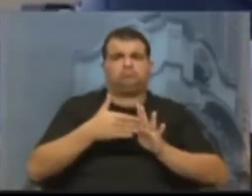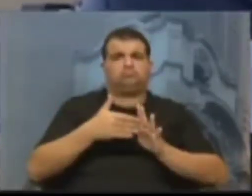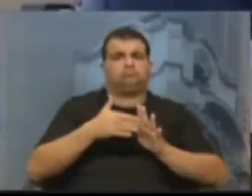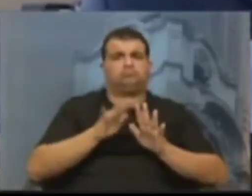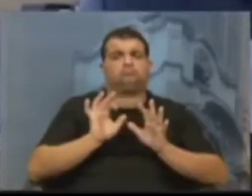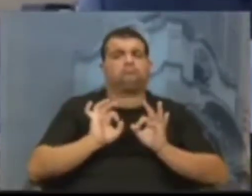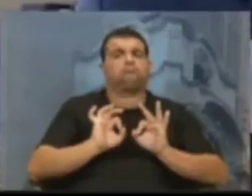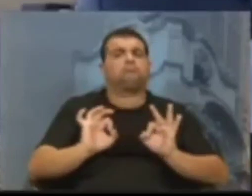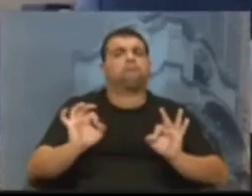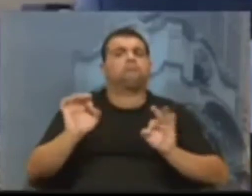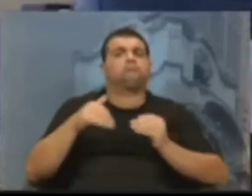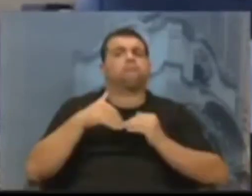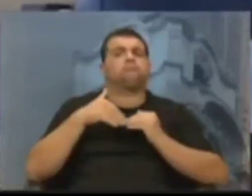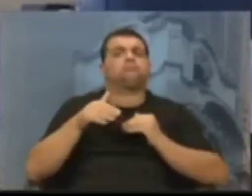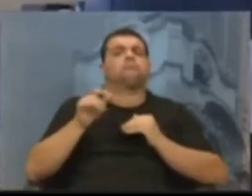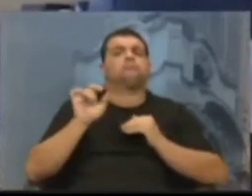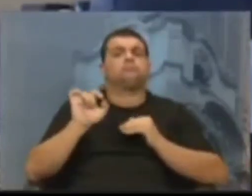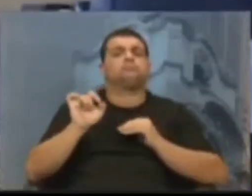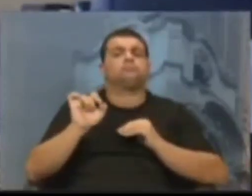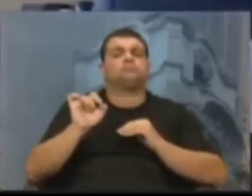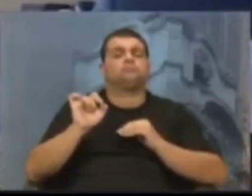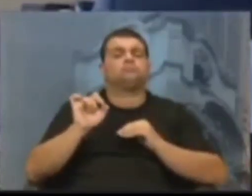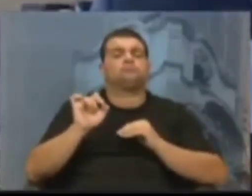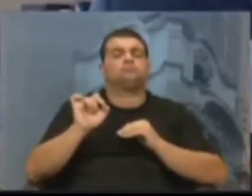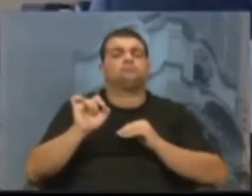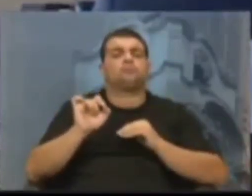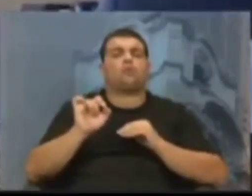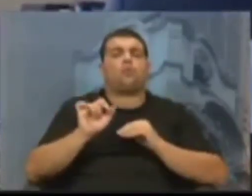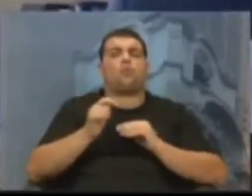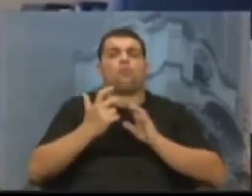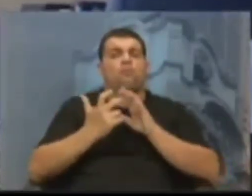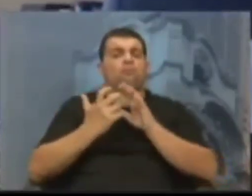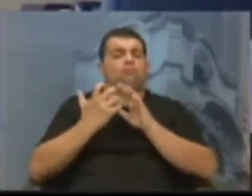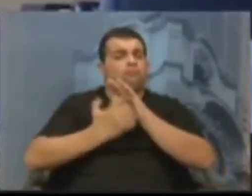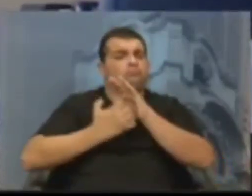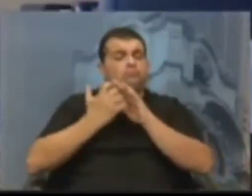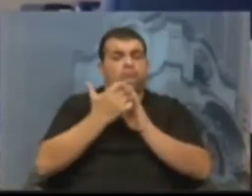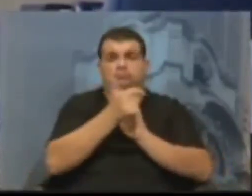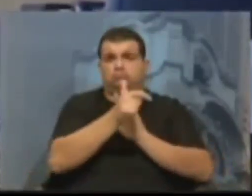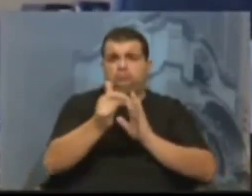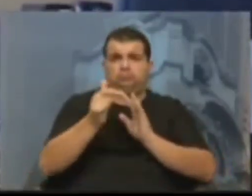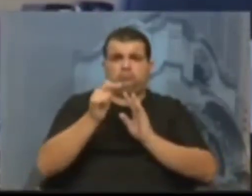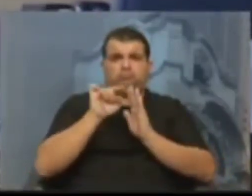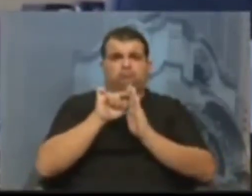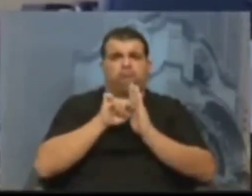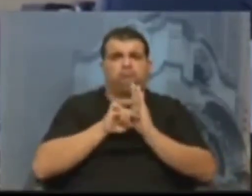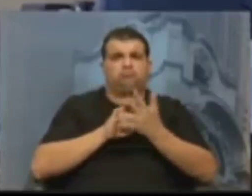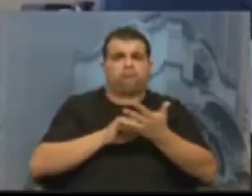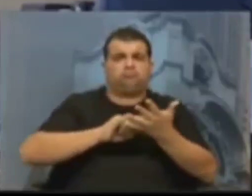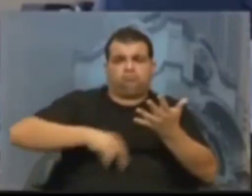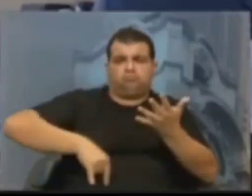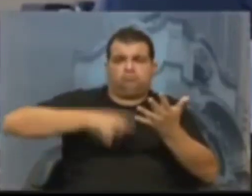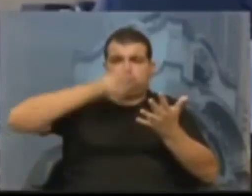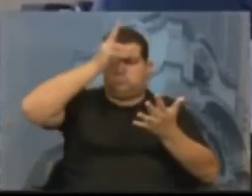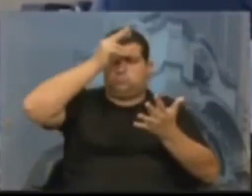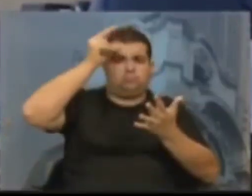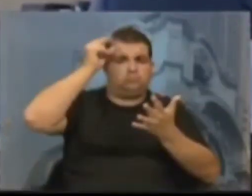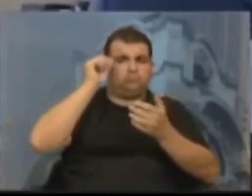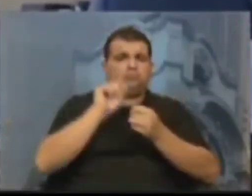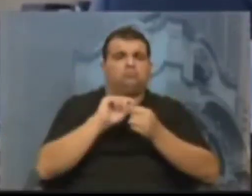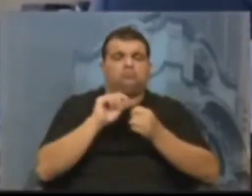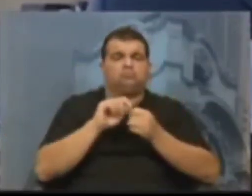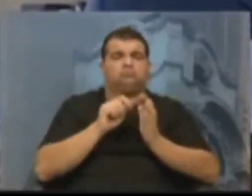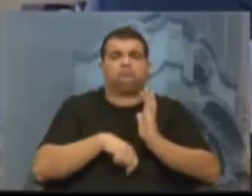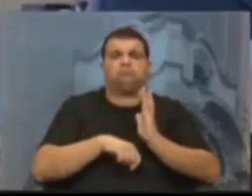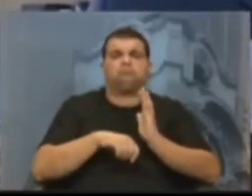passar para terceiros a análise de contratos que a prefeitura venha a